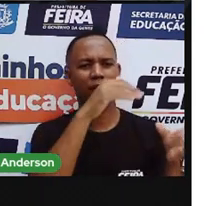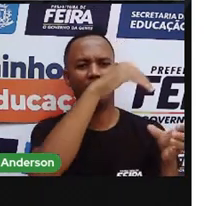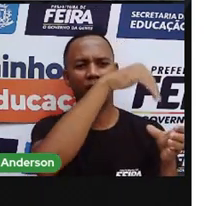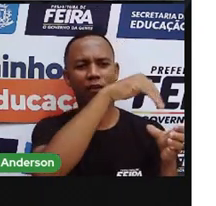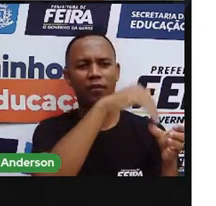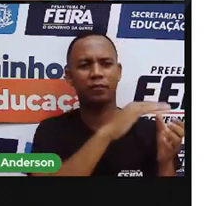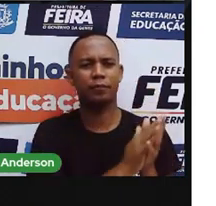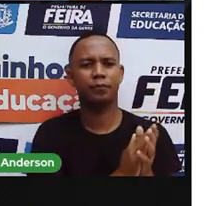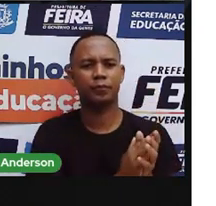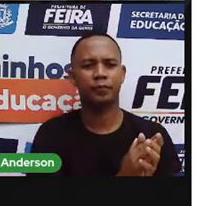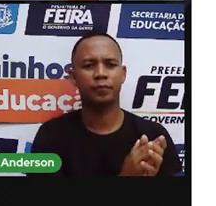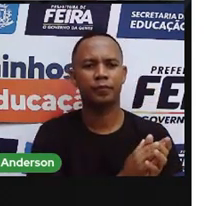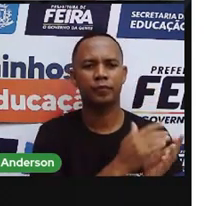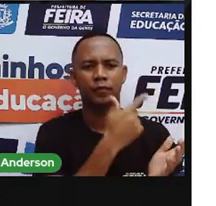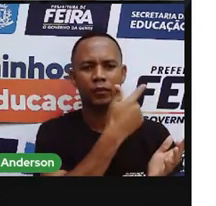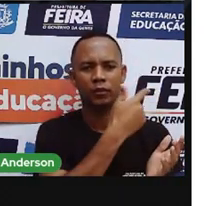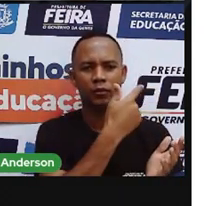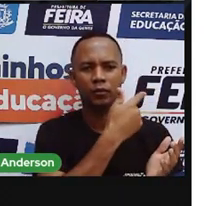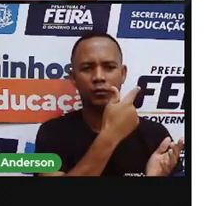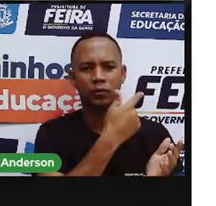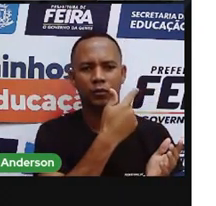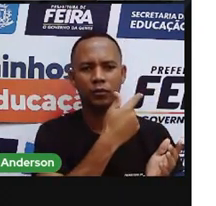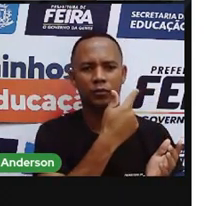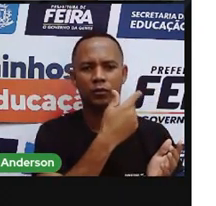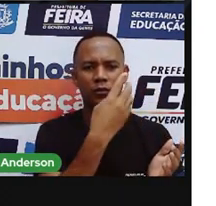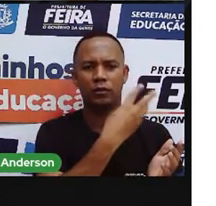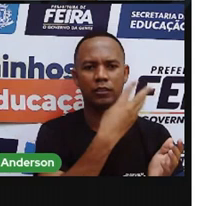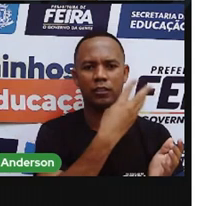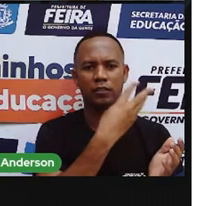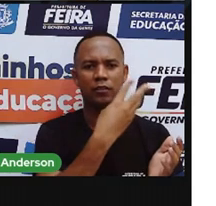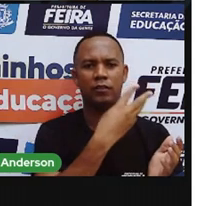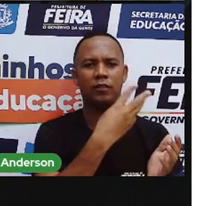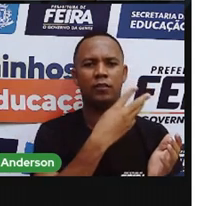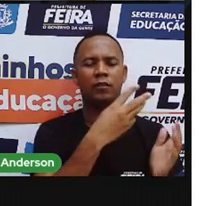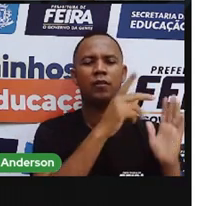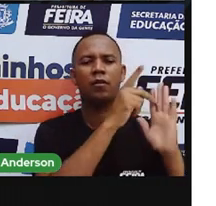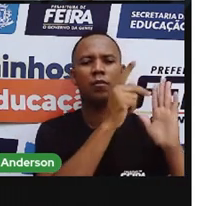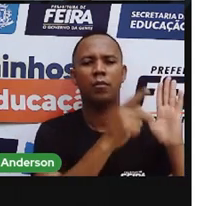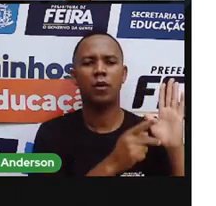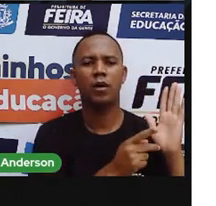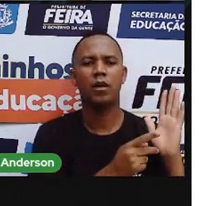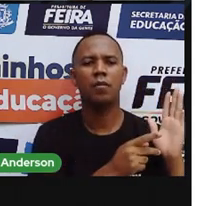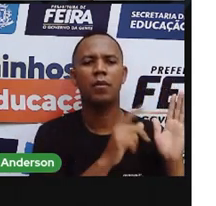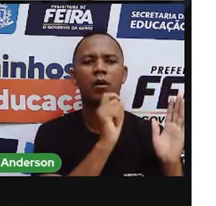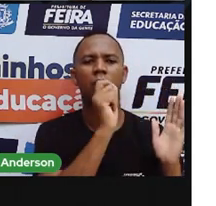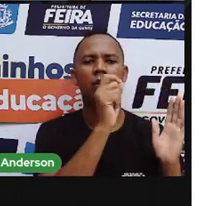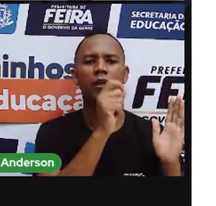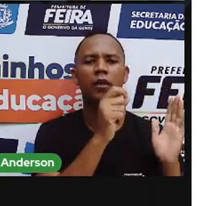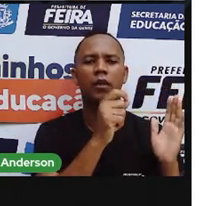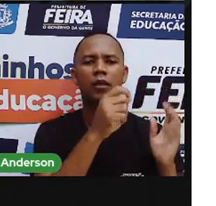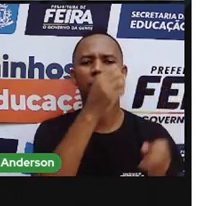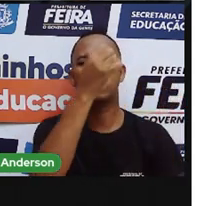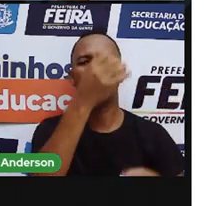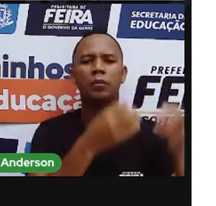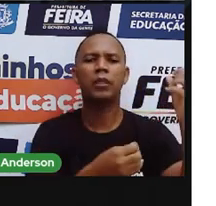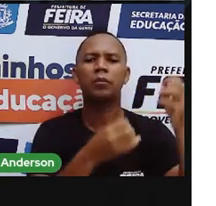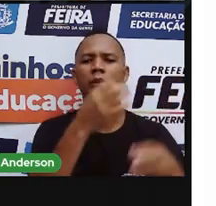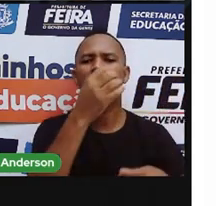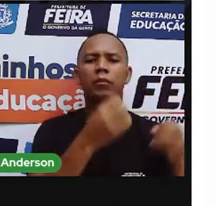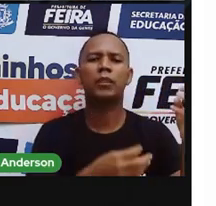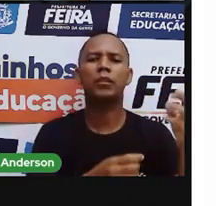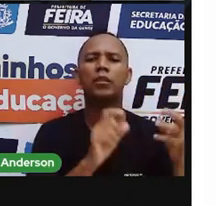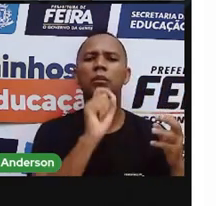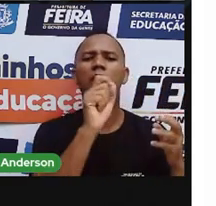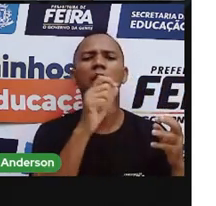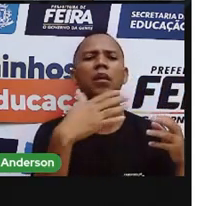Segundo o poema, o que está acontecendo com o nosso planeta? Inclusive, a própria falou logo, logo, logo, logo lá no início da aula.